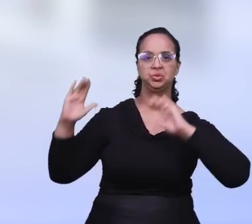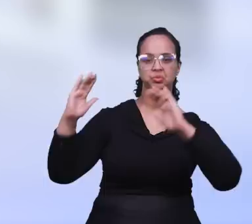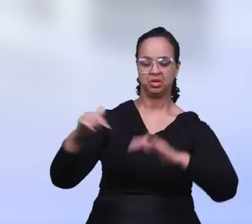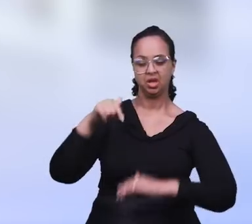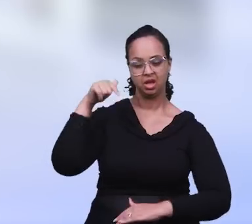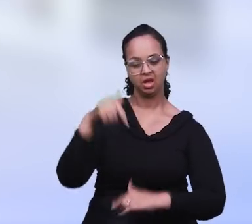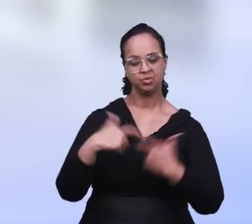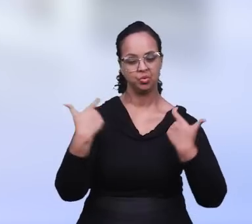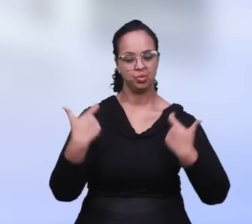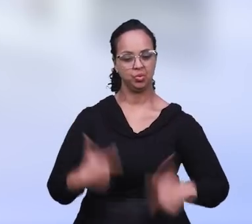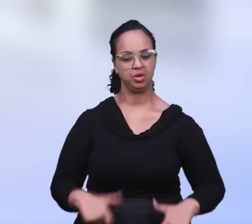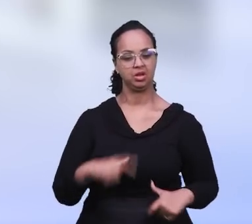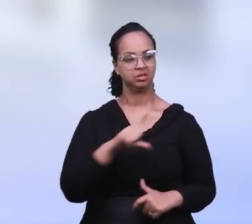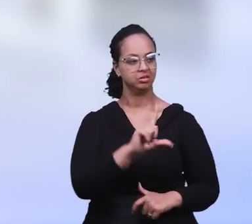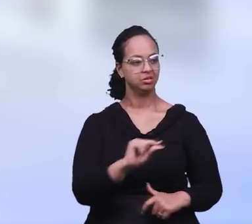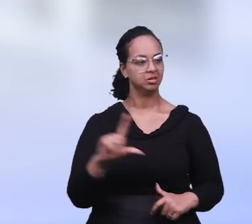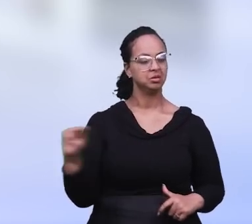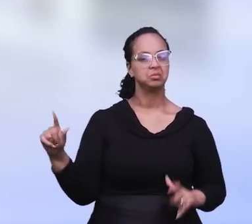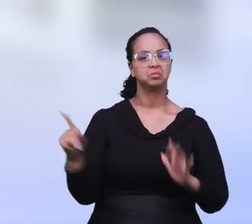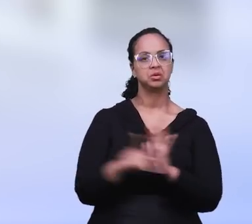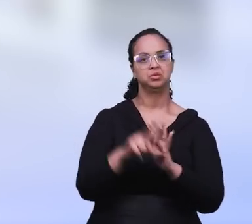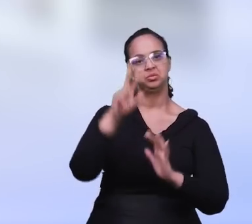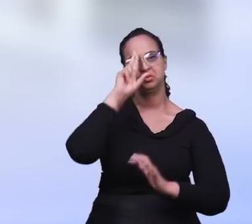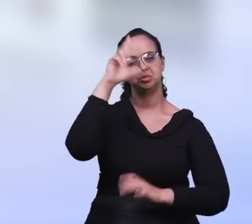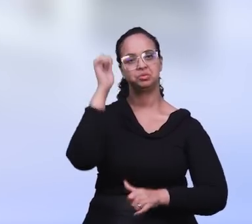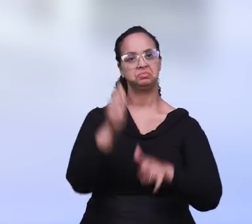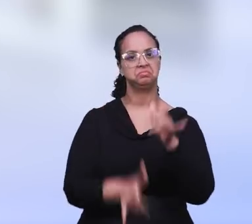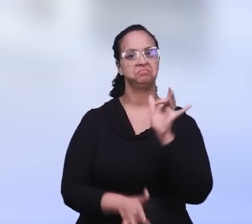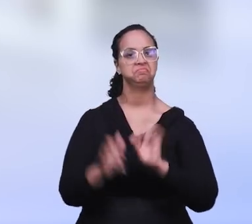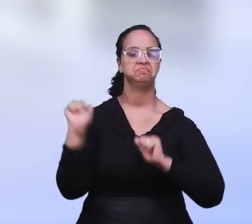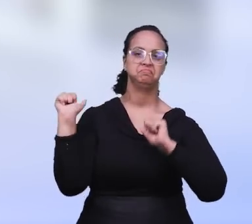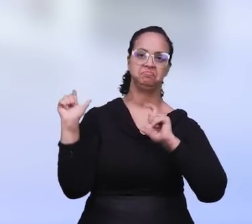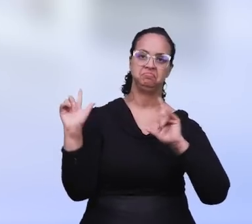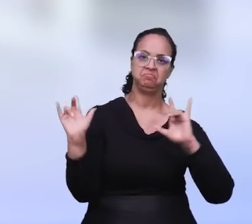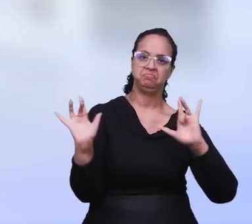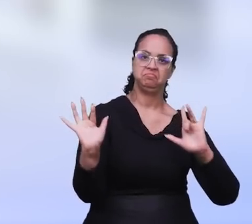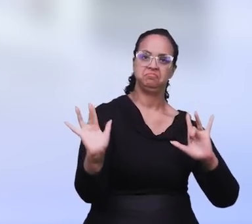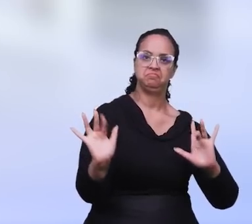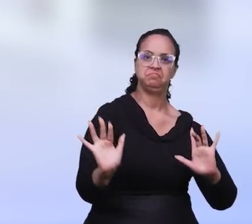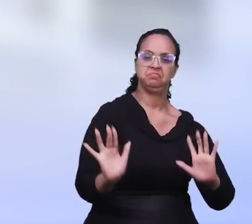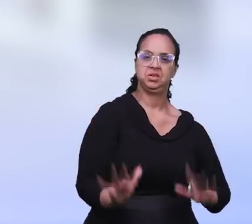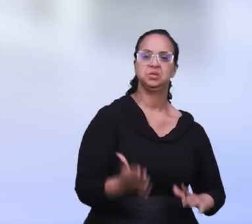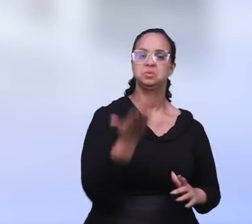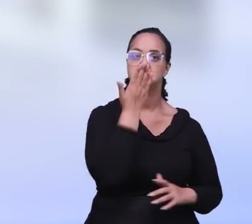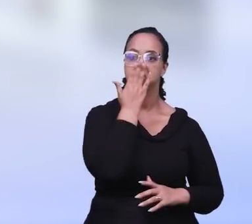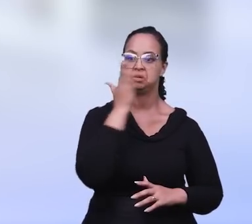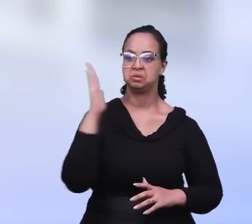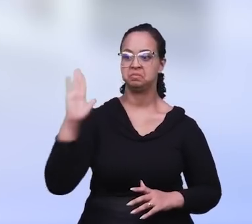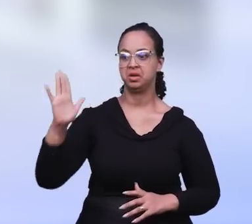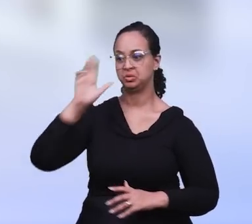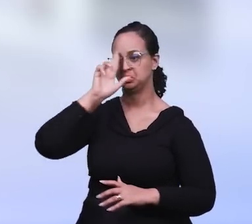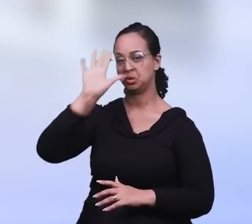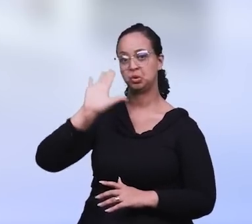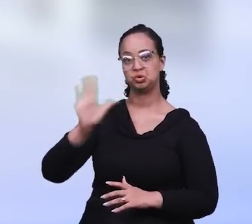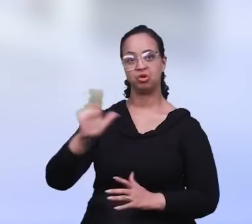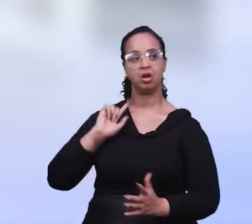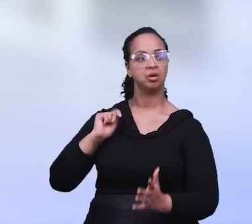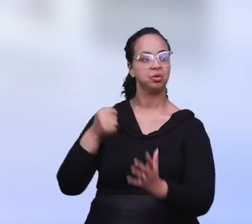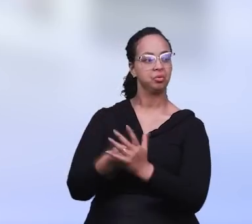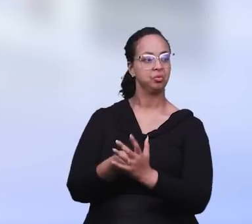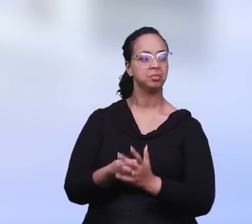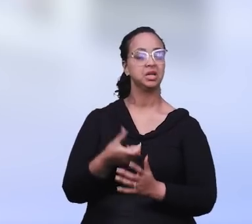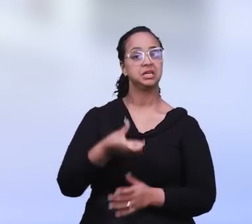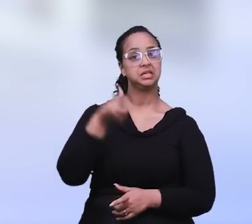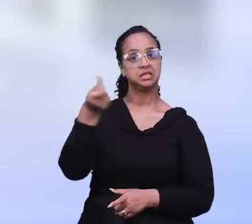este lugar foi separado para o Senhor. E grandes bênçãos o Senhor tem realizado neste lugar. Grandes promessas o Senhor tem